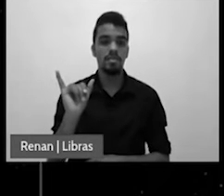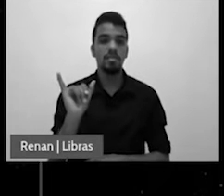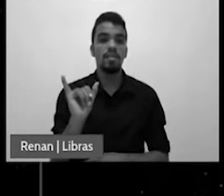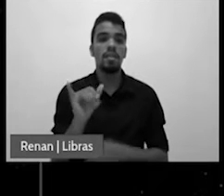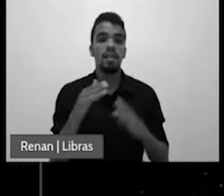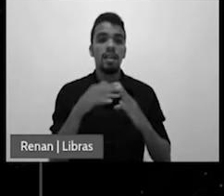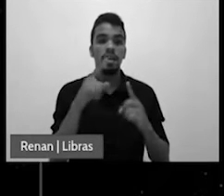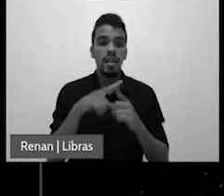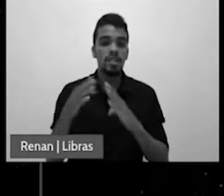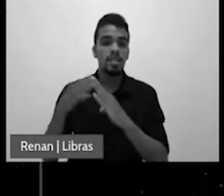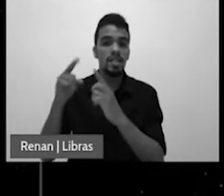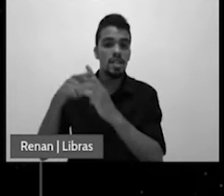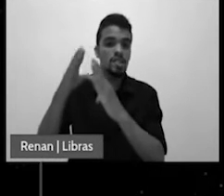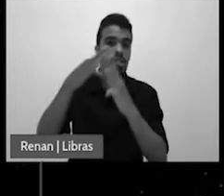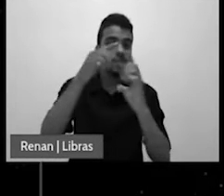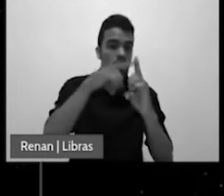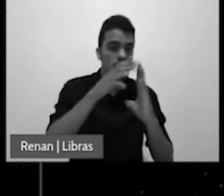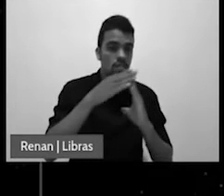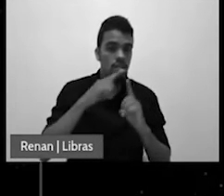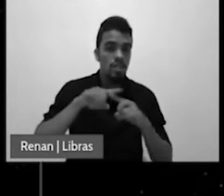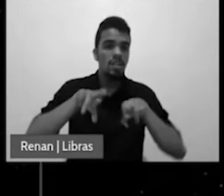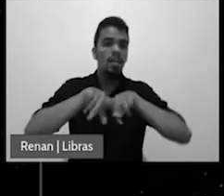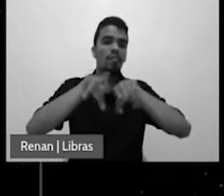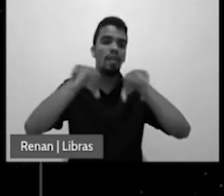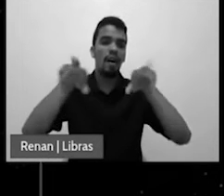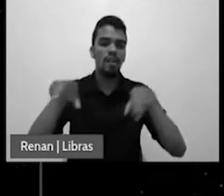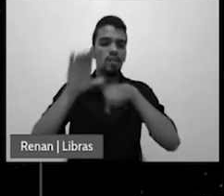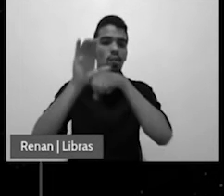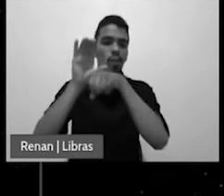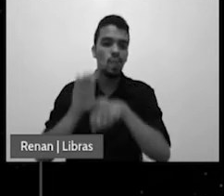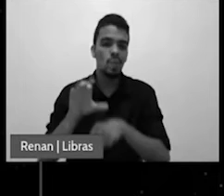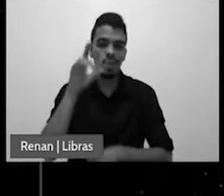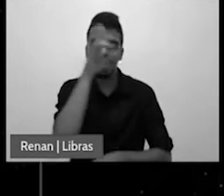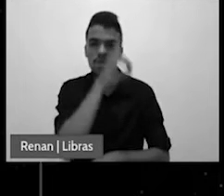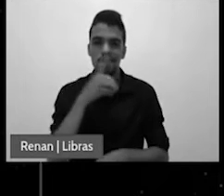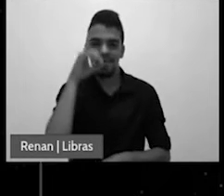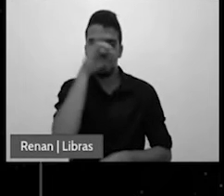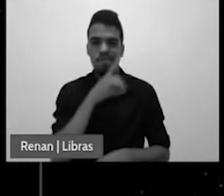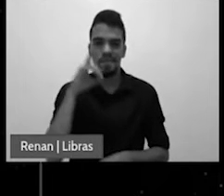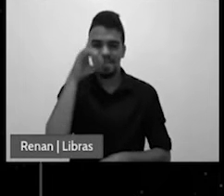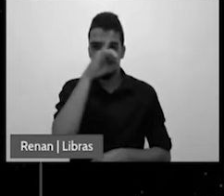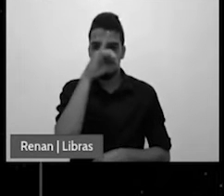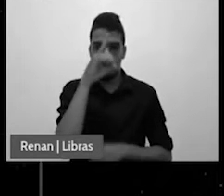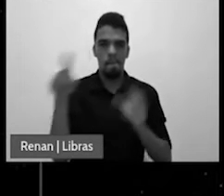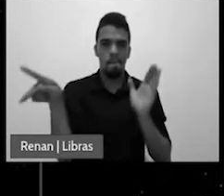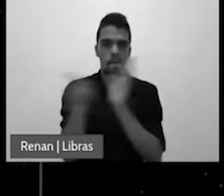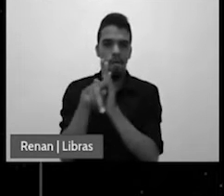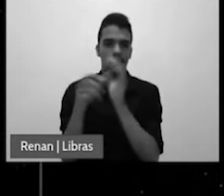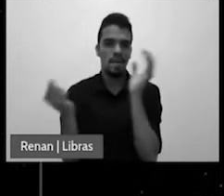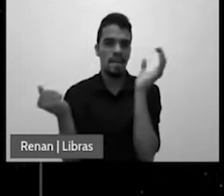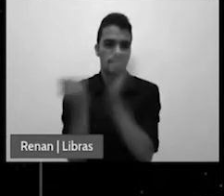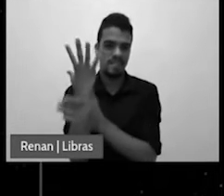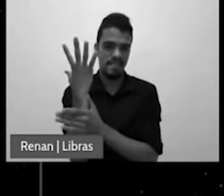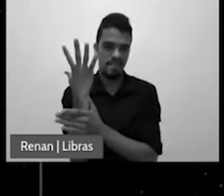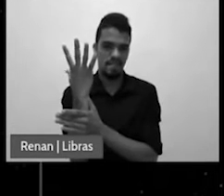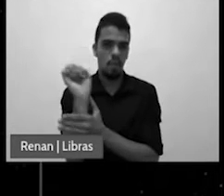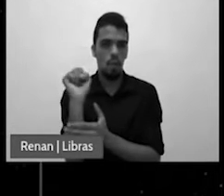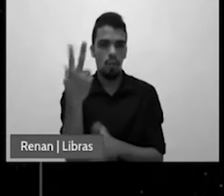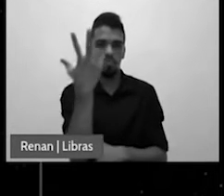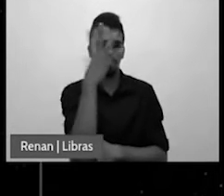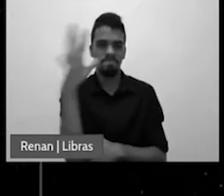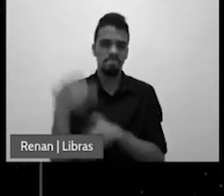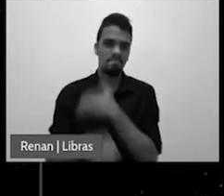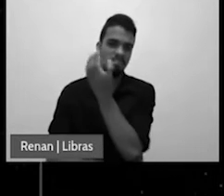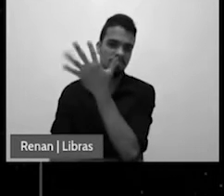que passaram a dedicar o culto de domingo à criação ou ao ecossistema então